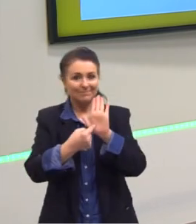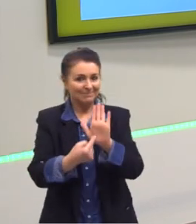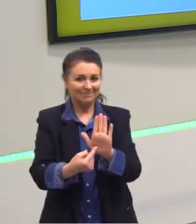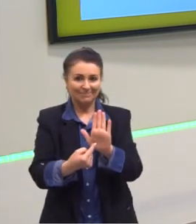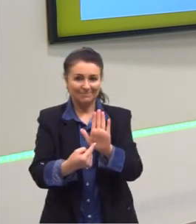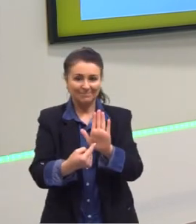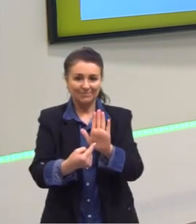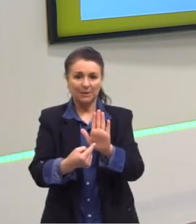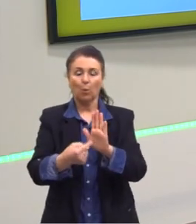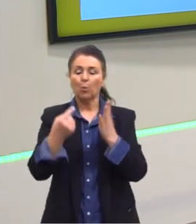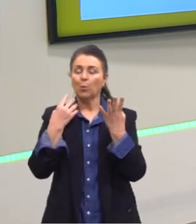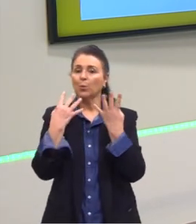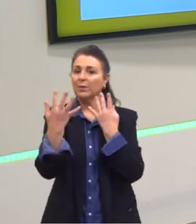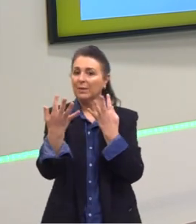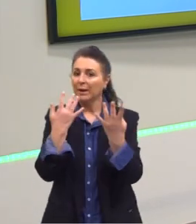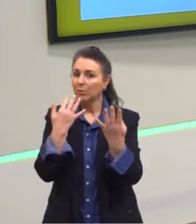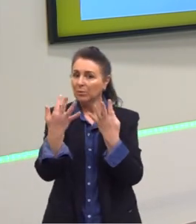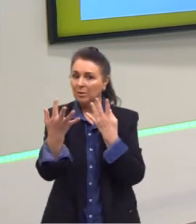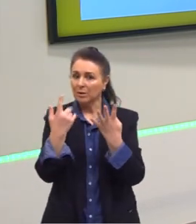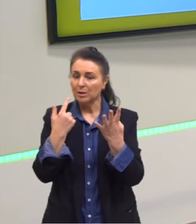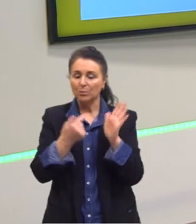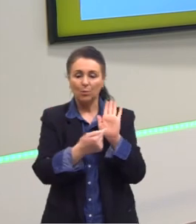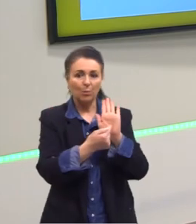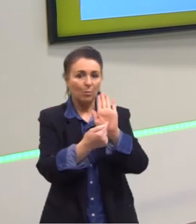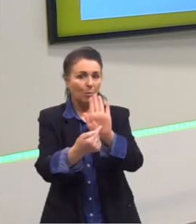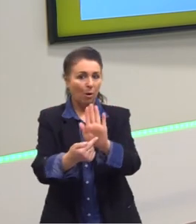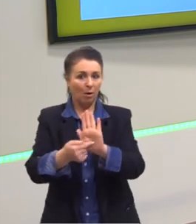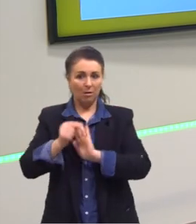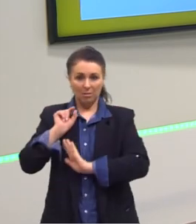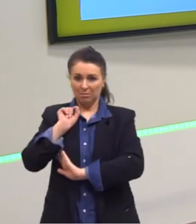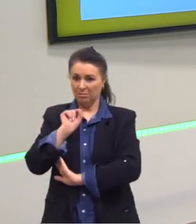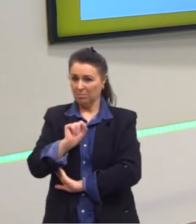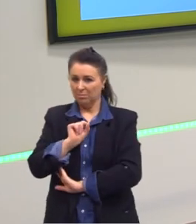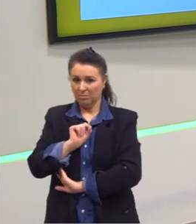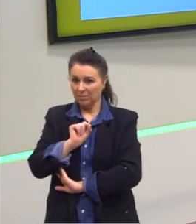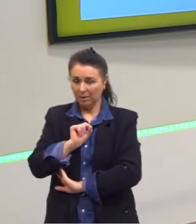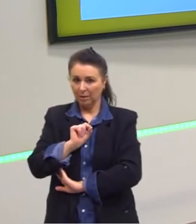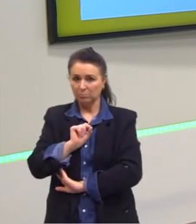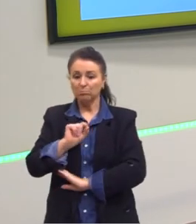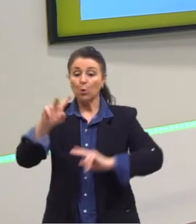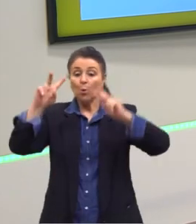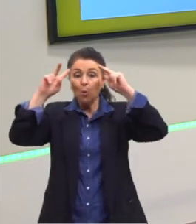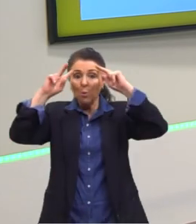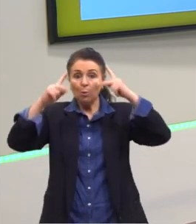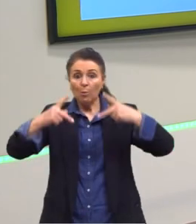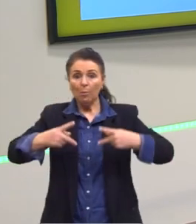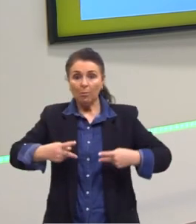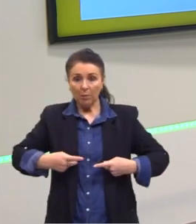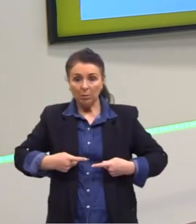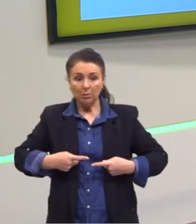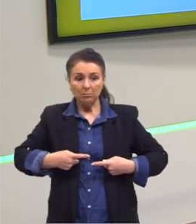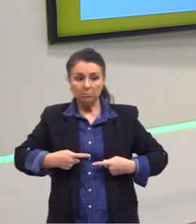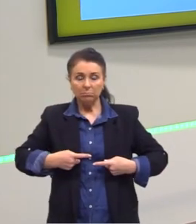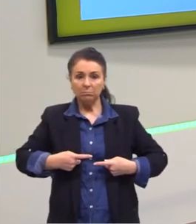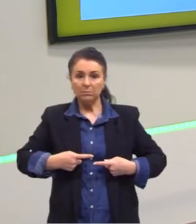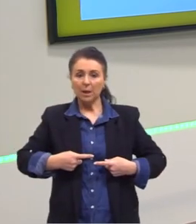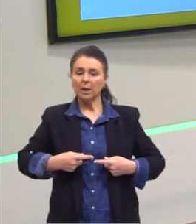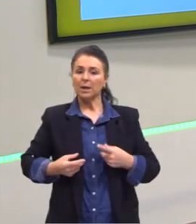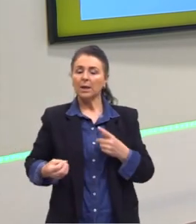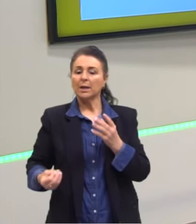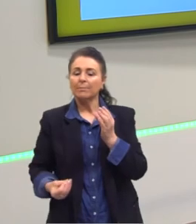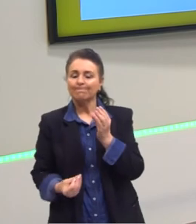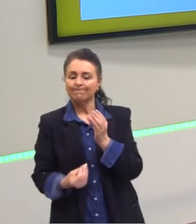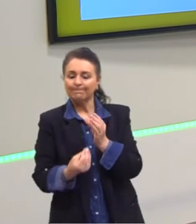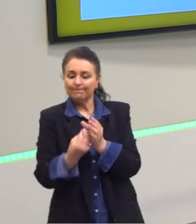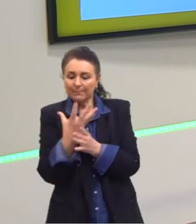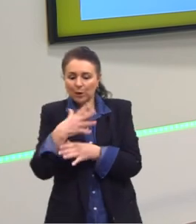naturalismo é isso, é trazer essa questão do ser humano como um produto do meio que ele vive, não apenas